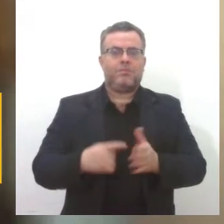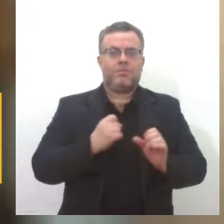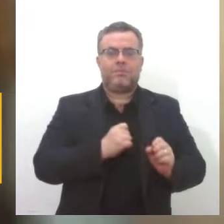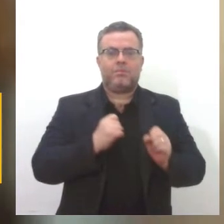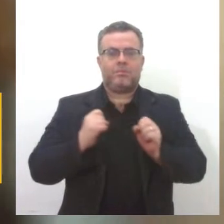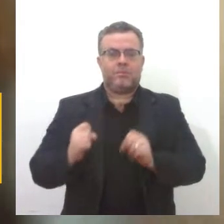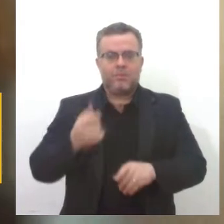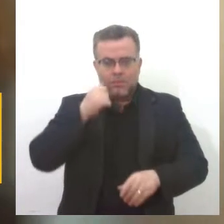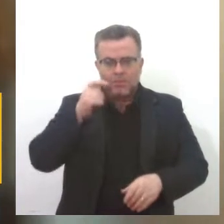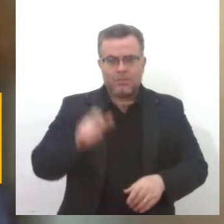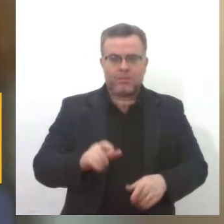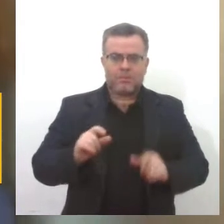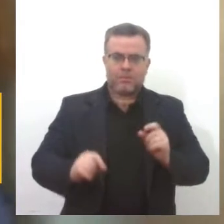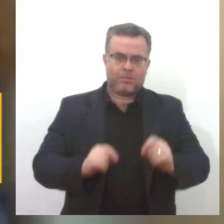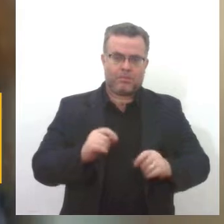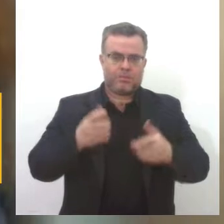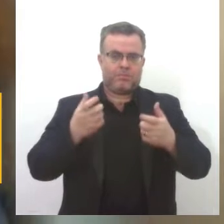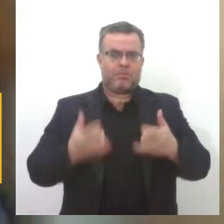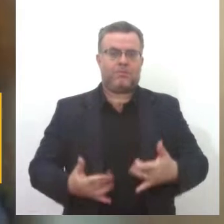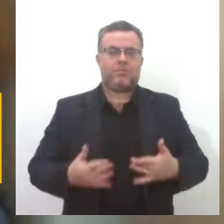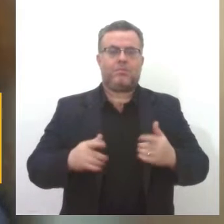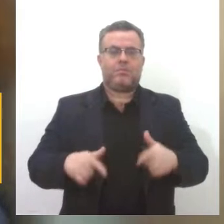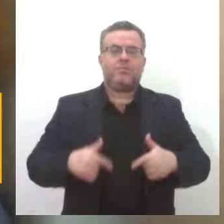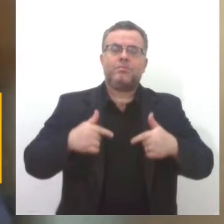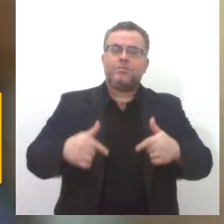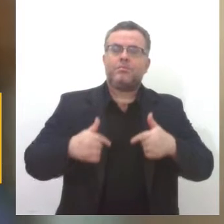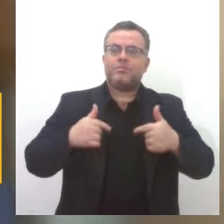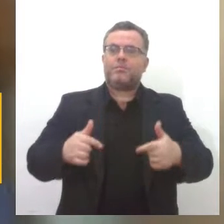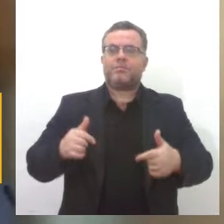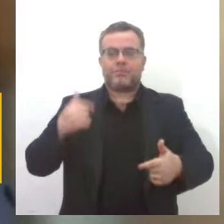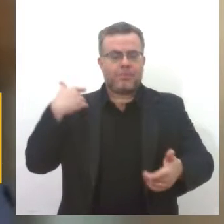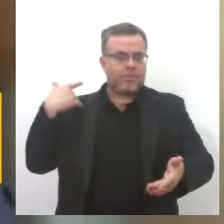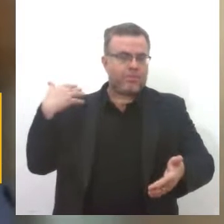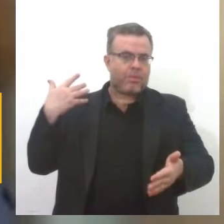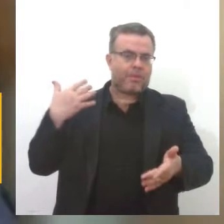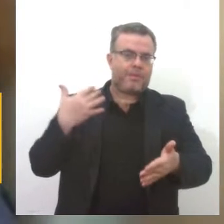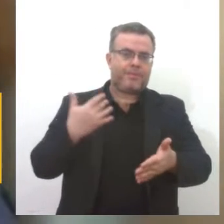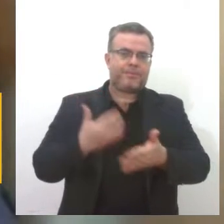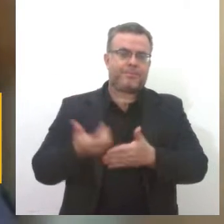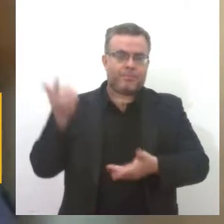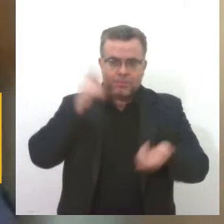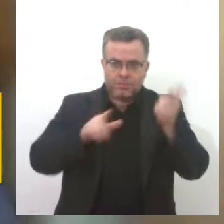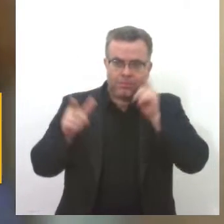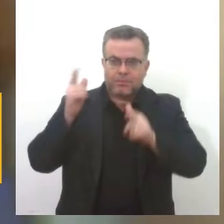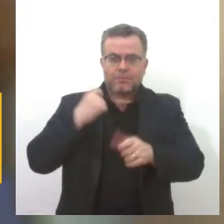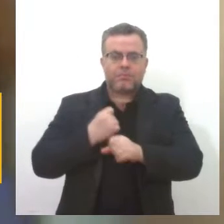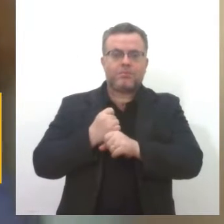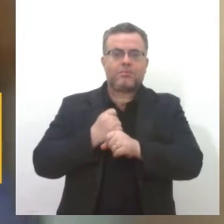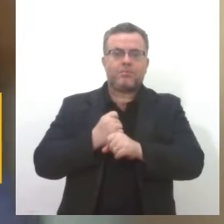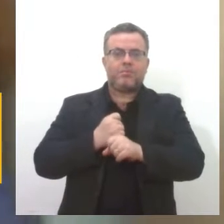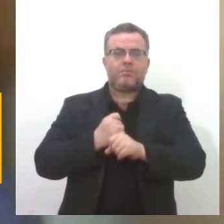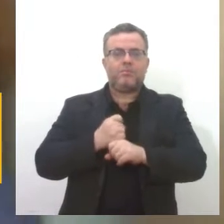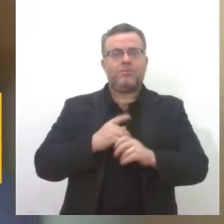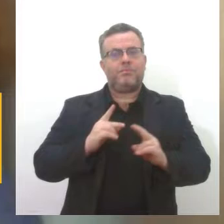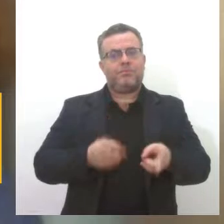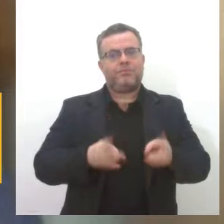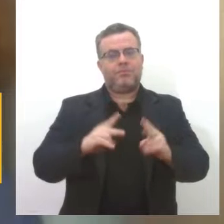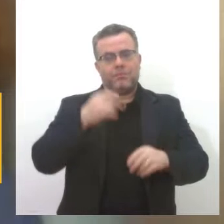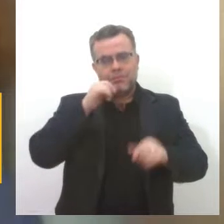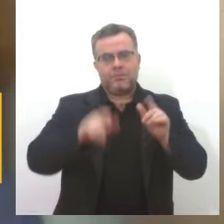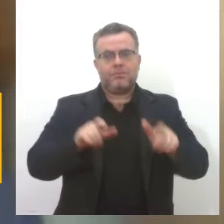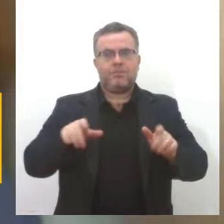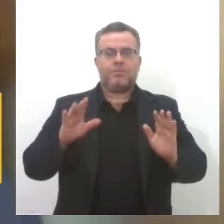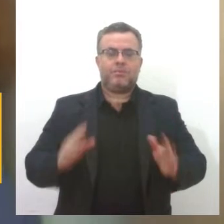mulheres. E falar do empoderamento é falar dessa luta, dessas conquistas que vêm ao longo dos anos. Diversas e diversas mulheres já fizeram